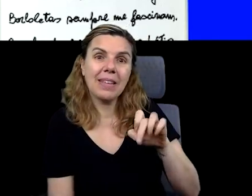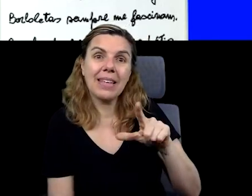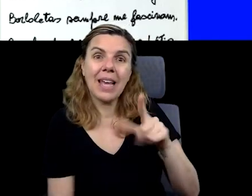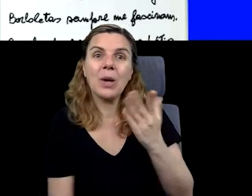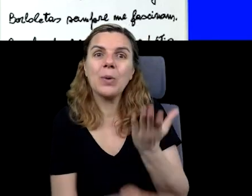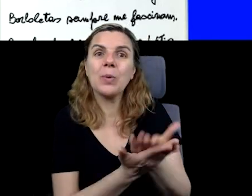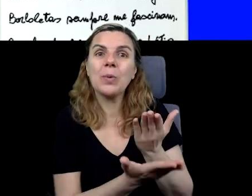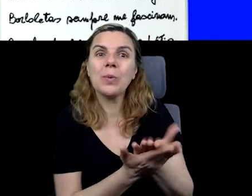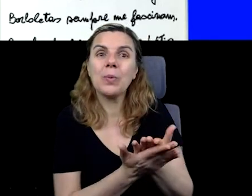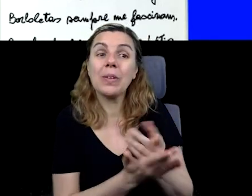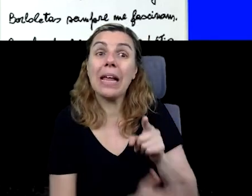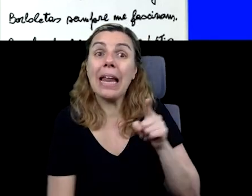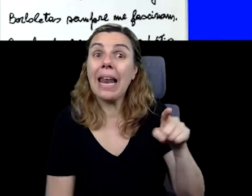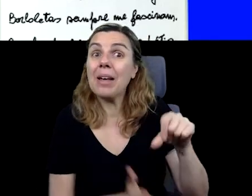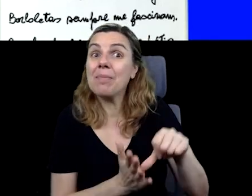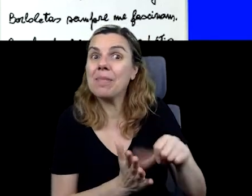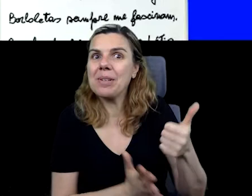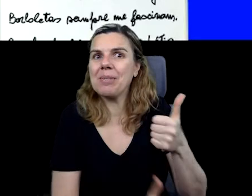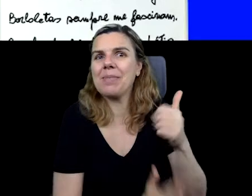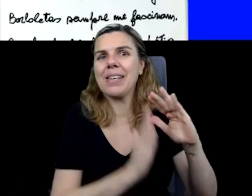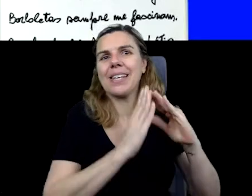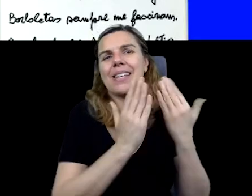Foi a primeira creche que ele estudou.